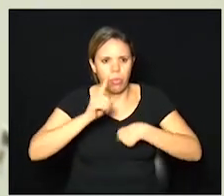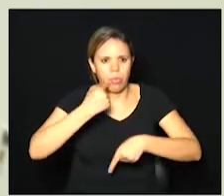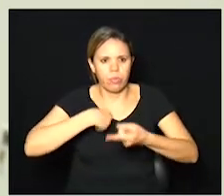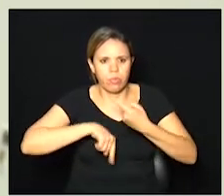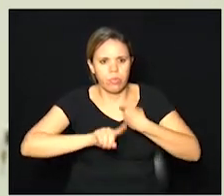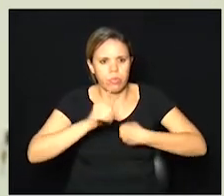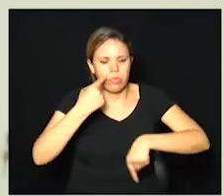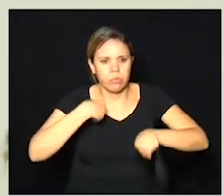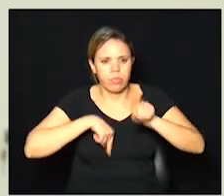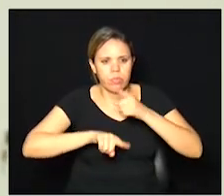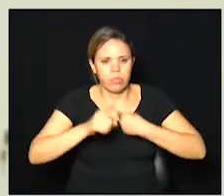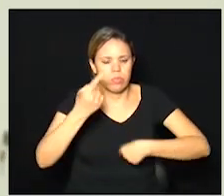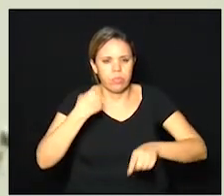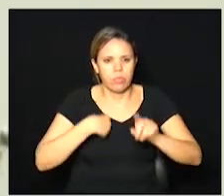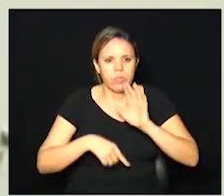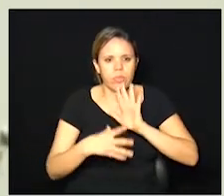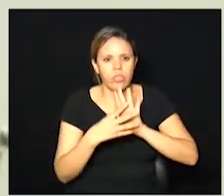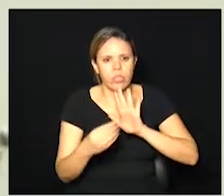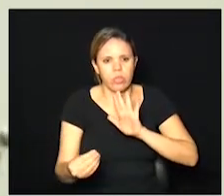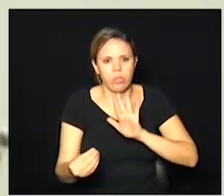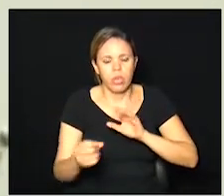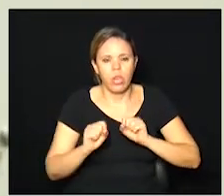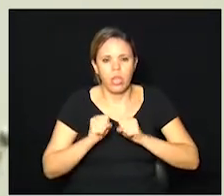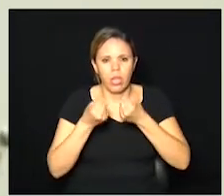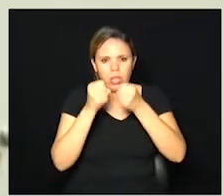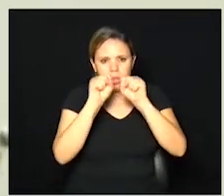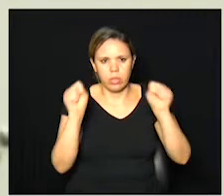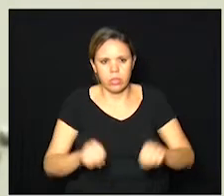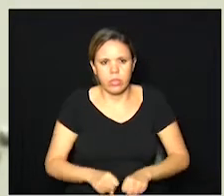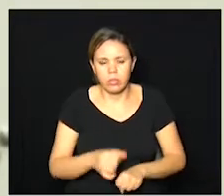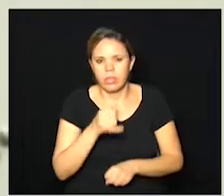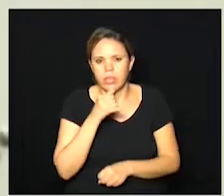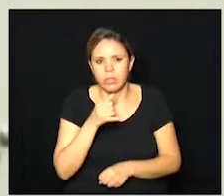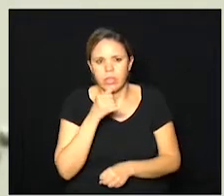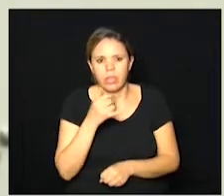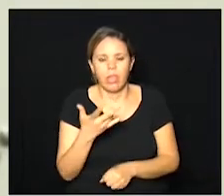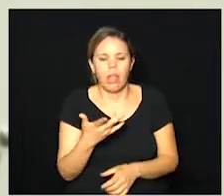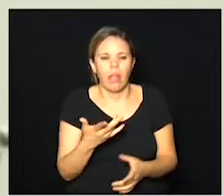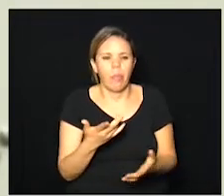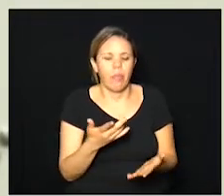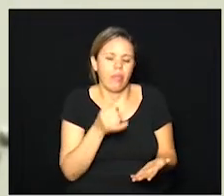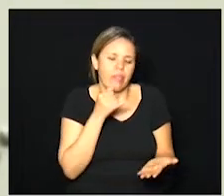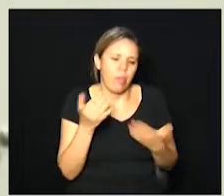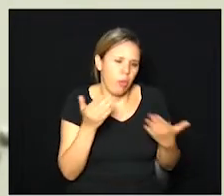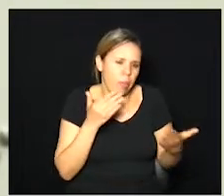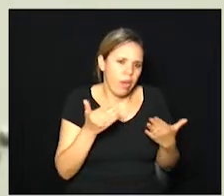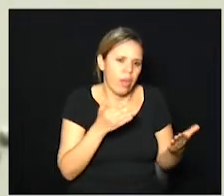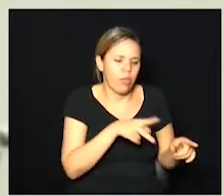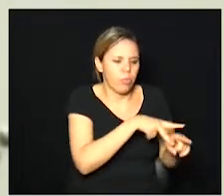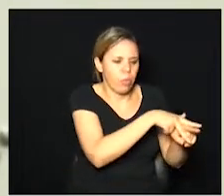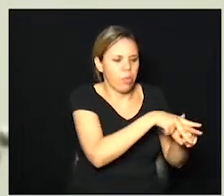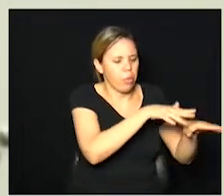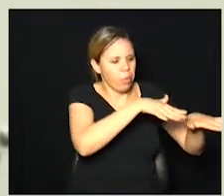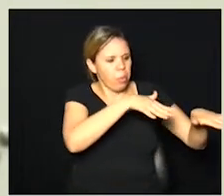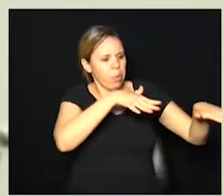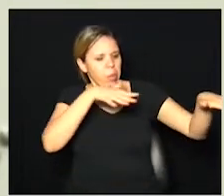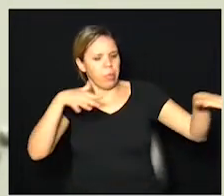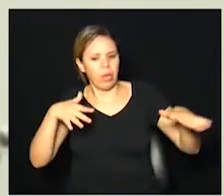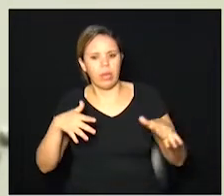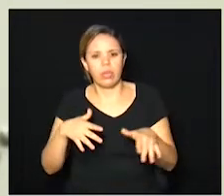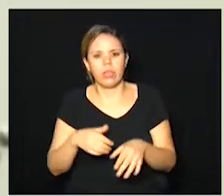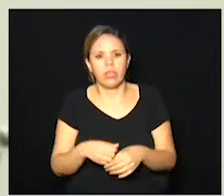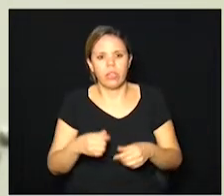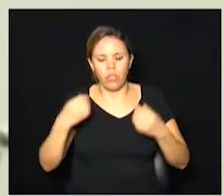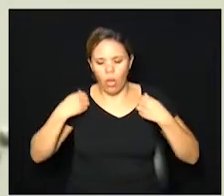assemelha muito a um sistema de defesa a gente tem a infantaria cavalaria artilharia o exército tem essa hierarquia